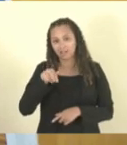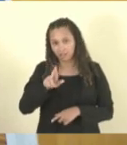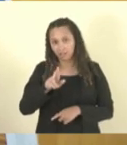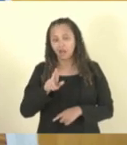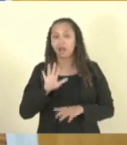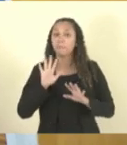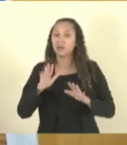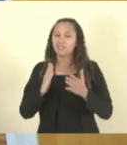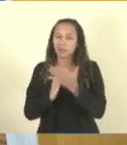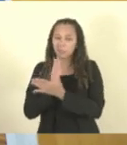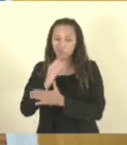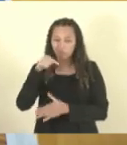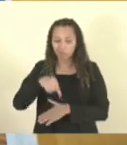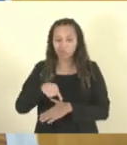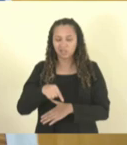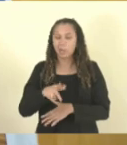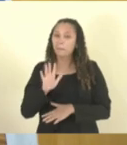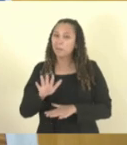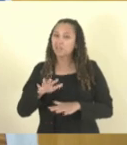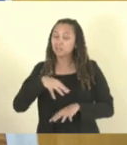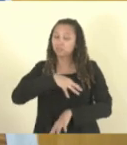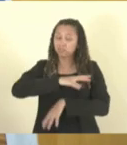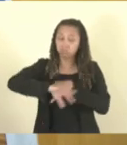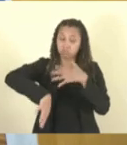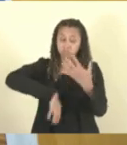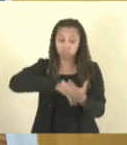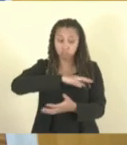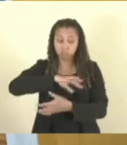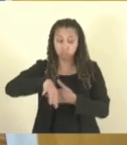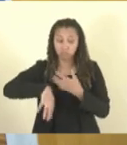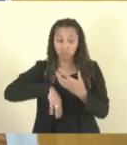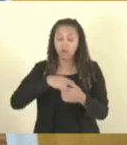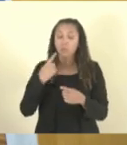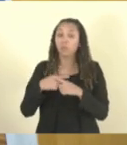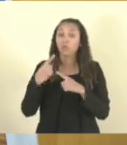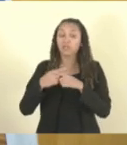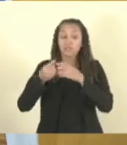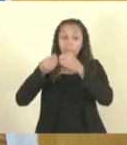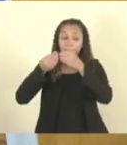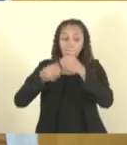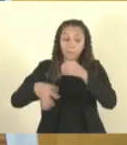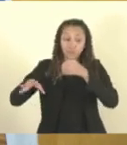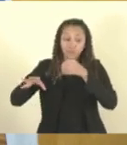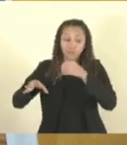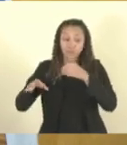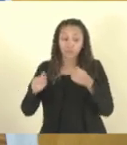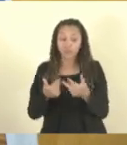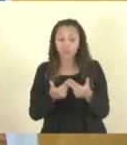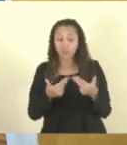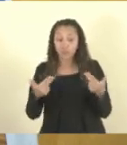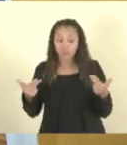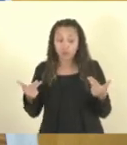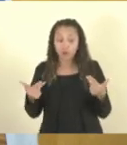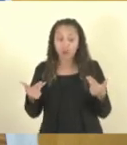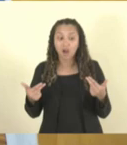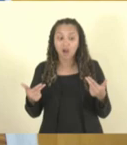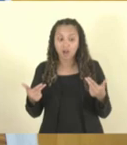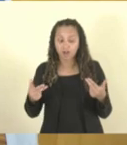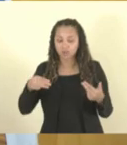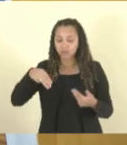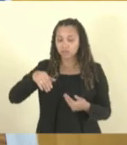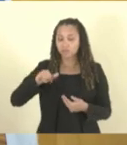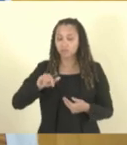causou um grande embaraço, está causando um grande embaraço, prejudicando diversos militares estaduais que estão